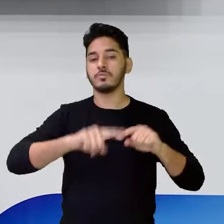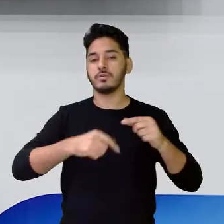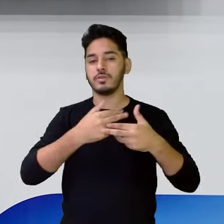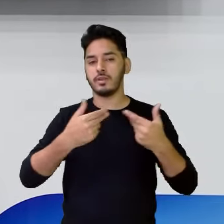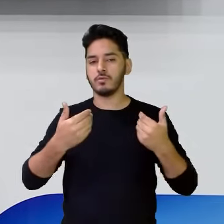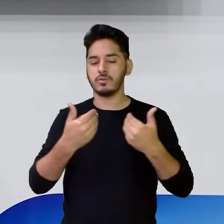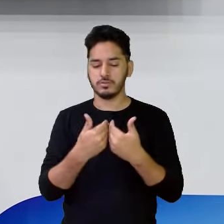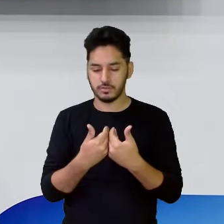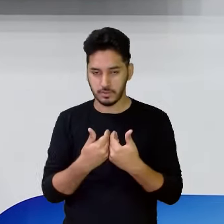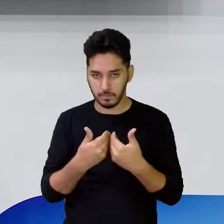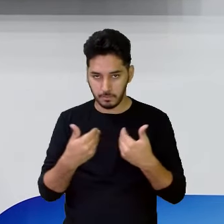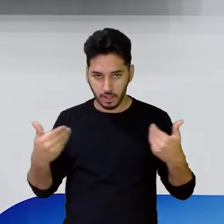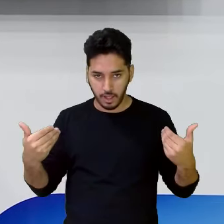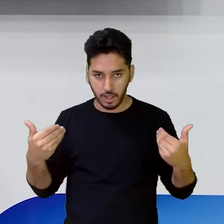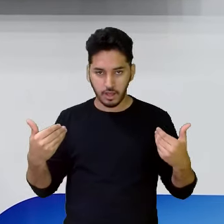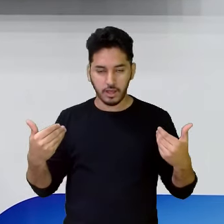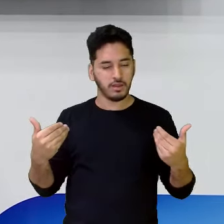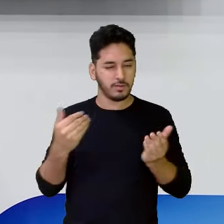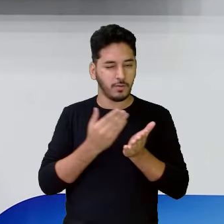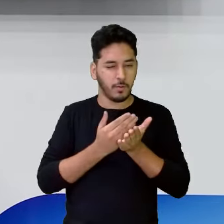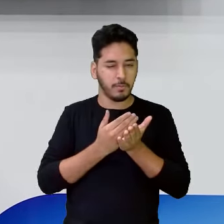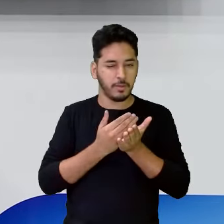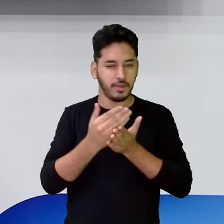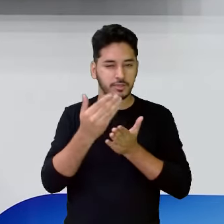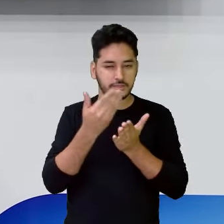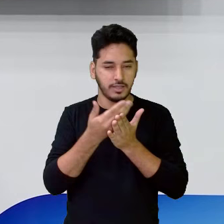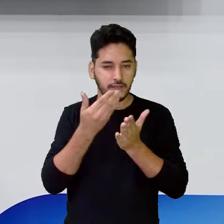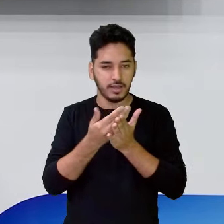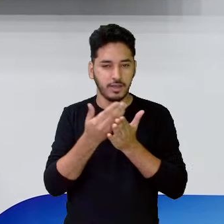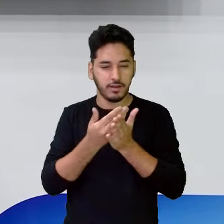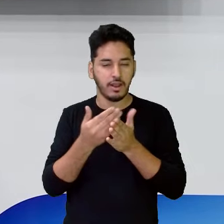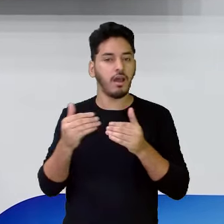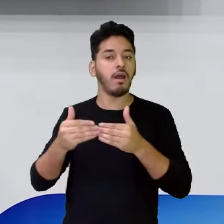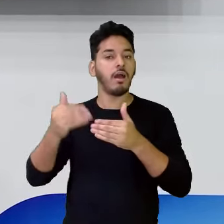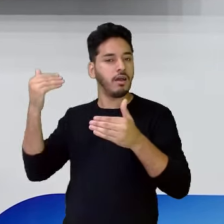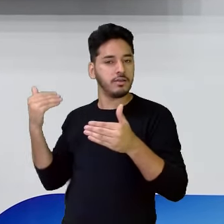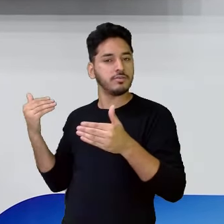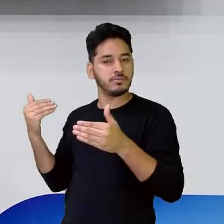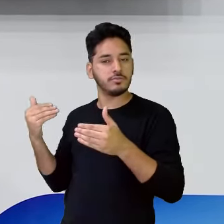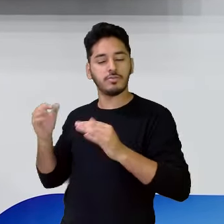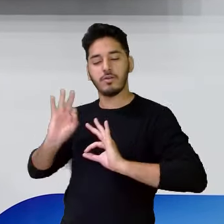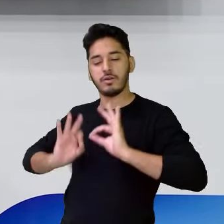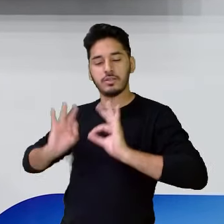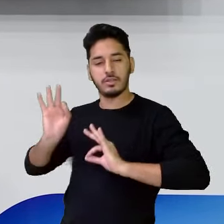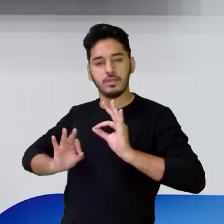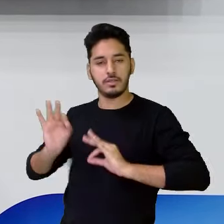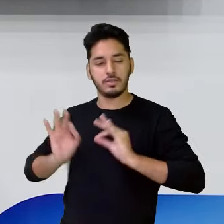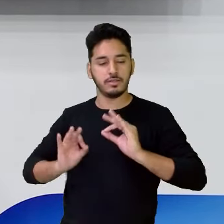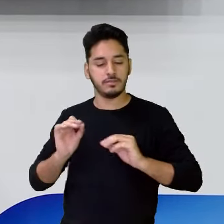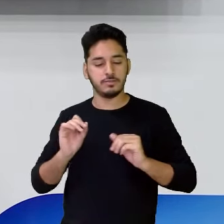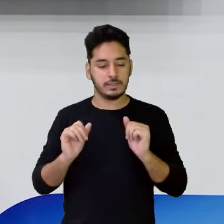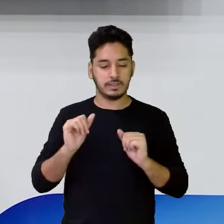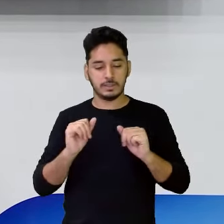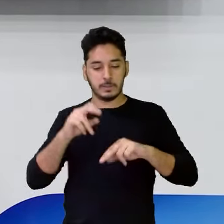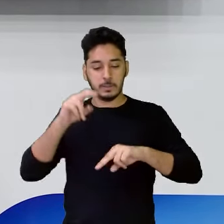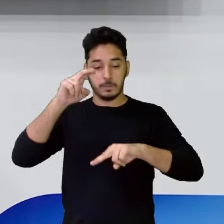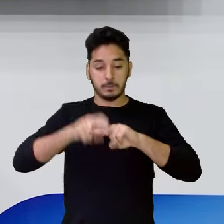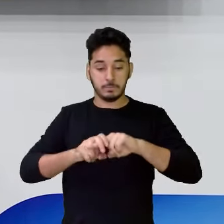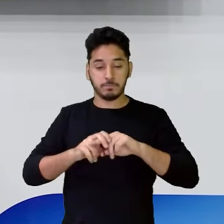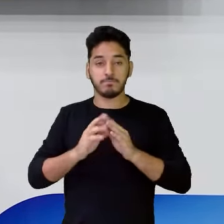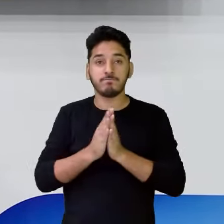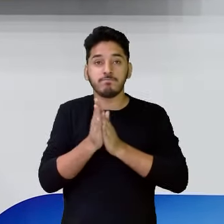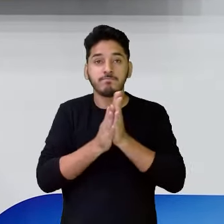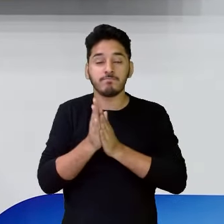você separa lá no início. Antes de começar a aula. Você se aconchega aí em algum lugar da sua casa.